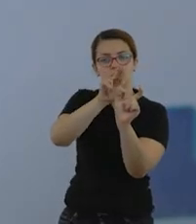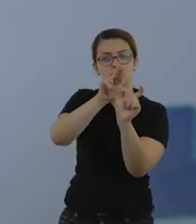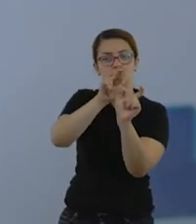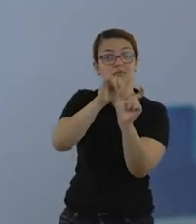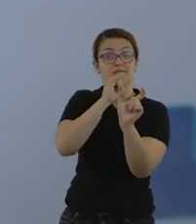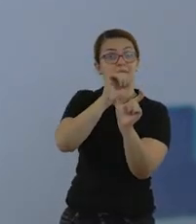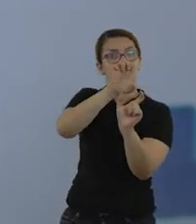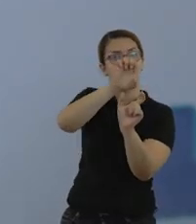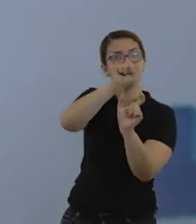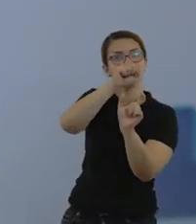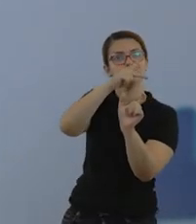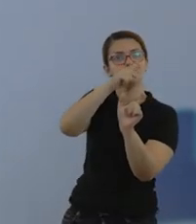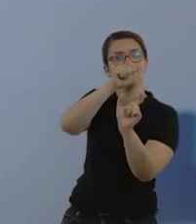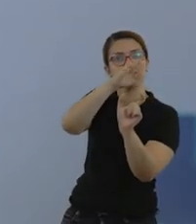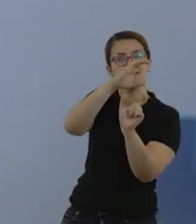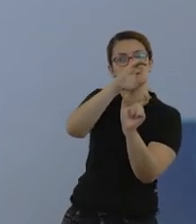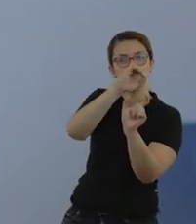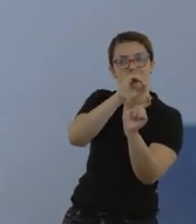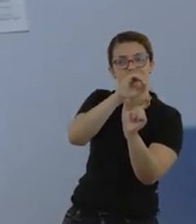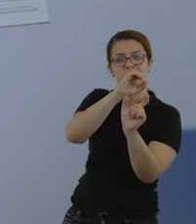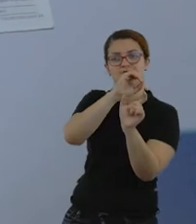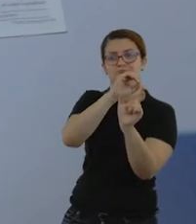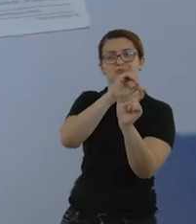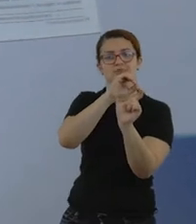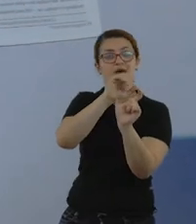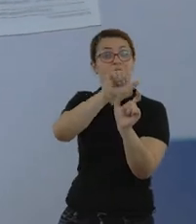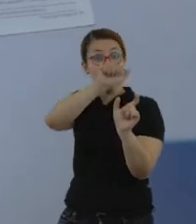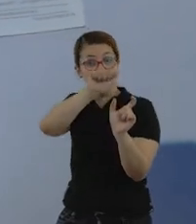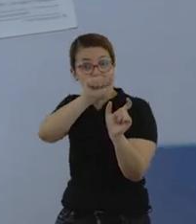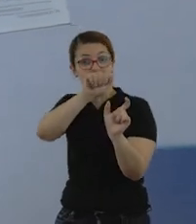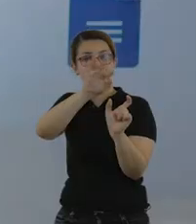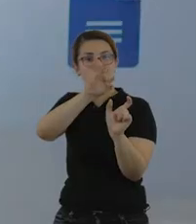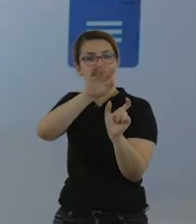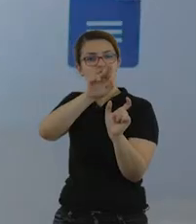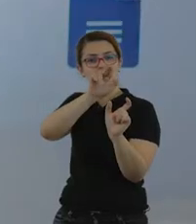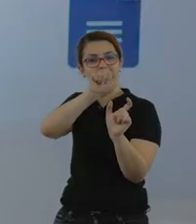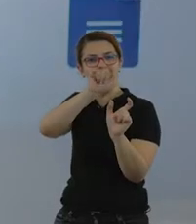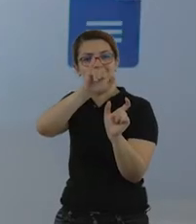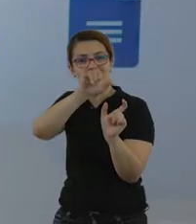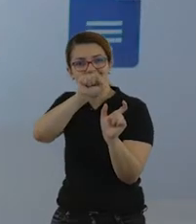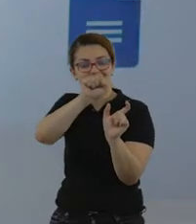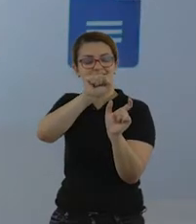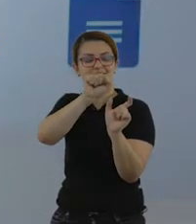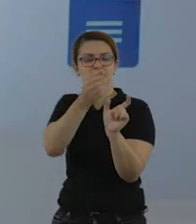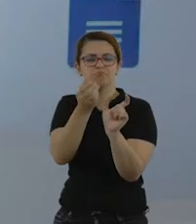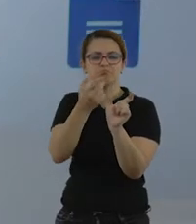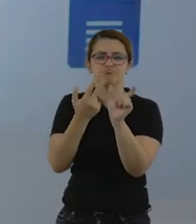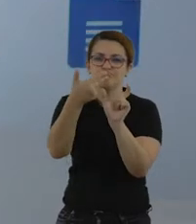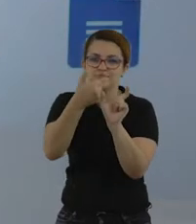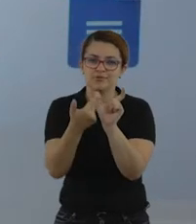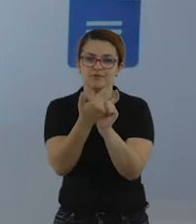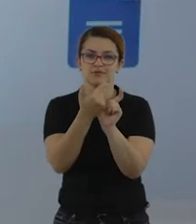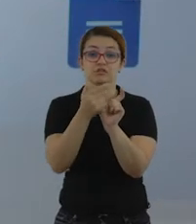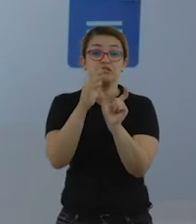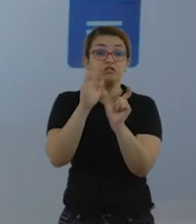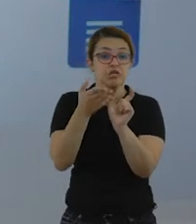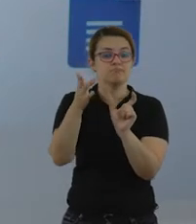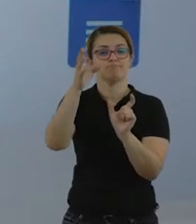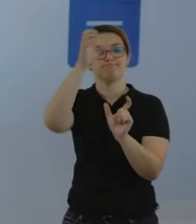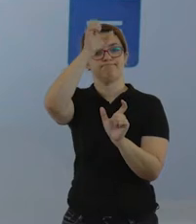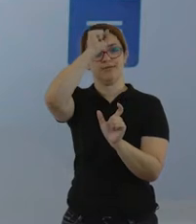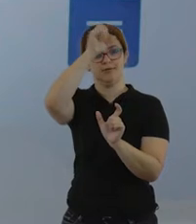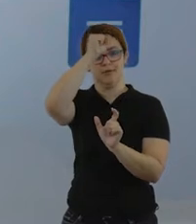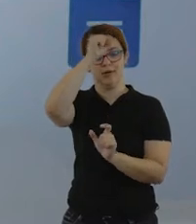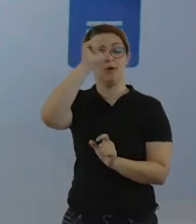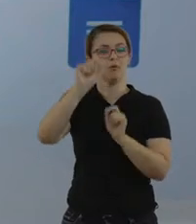espaço, a palavra atuais e, para aqueles que já estão mais avançadinhos, vocês podem